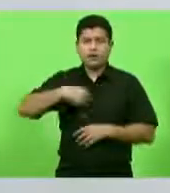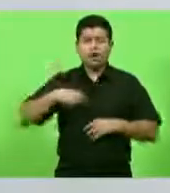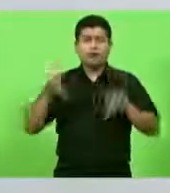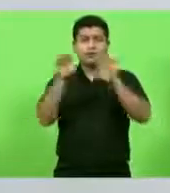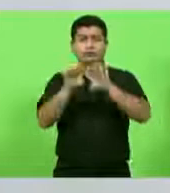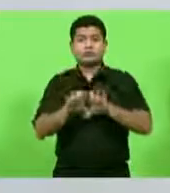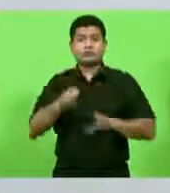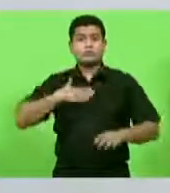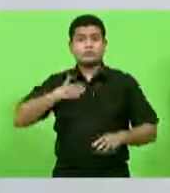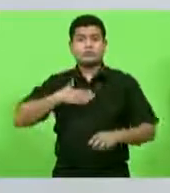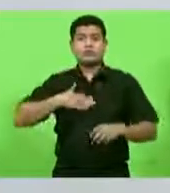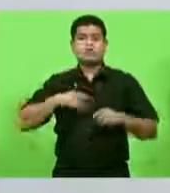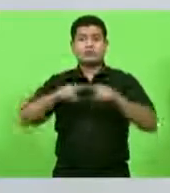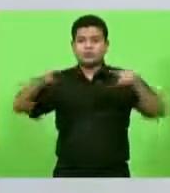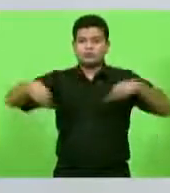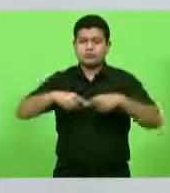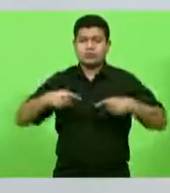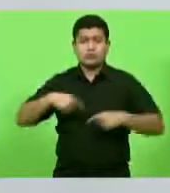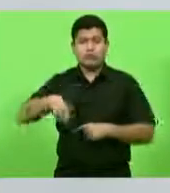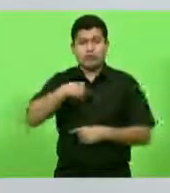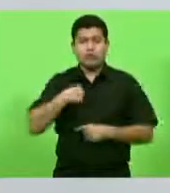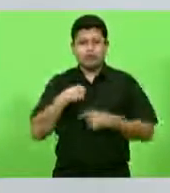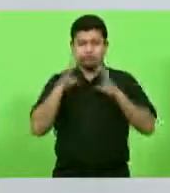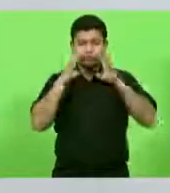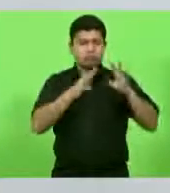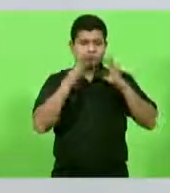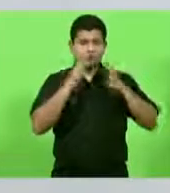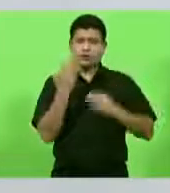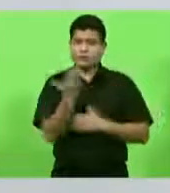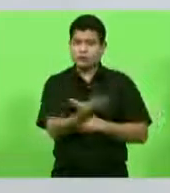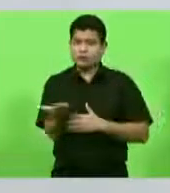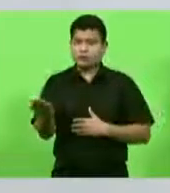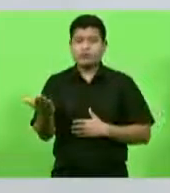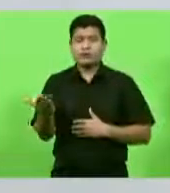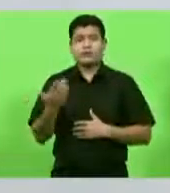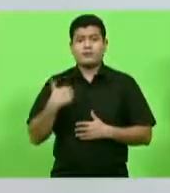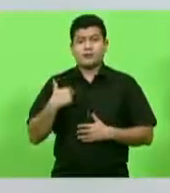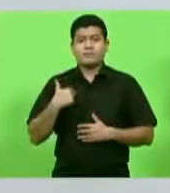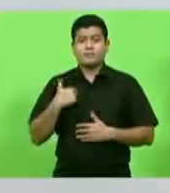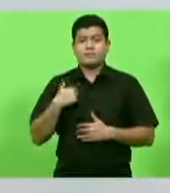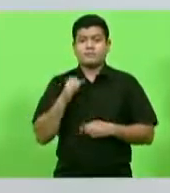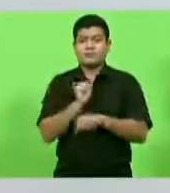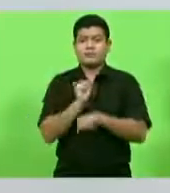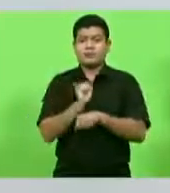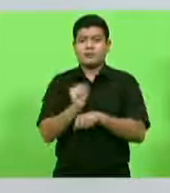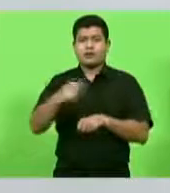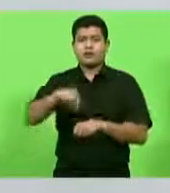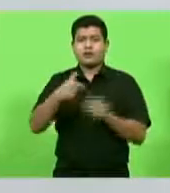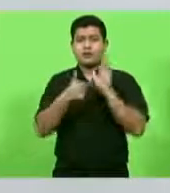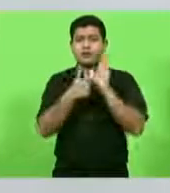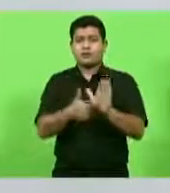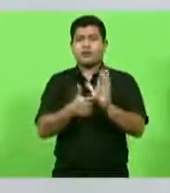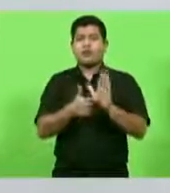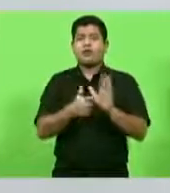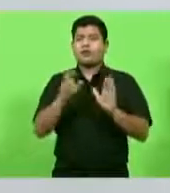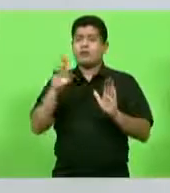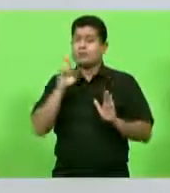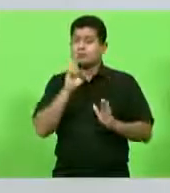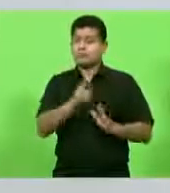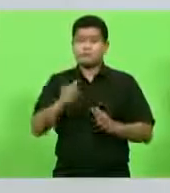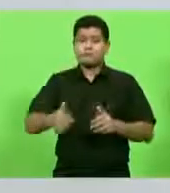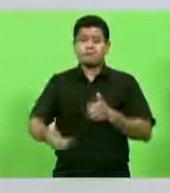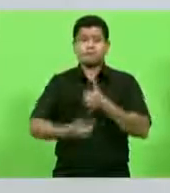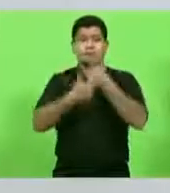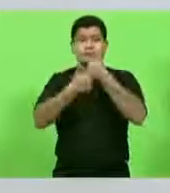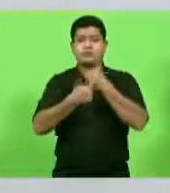voltado, para lutarmos, essa batalha que é nobre, por vocês, espero que a gente consiga apresentar, um resultado significativo, governo